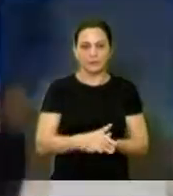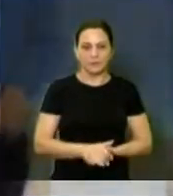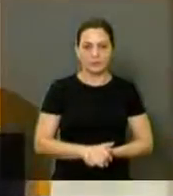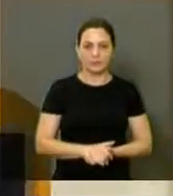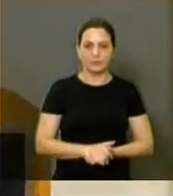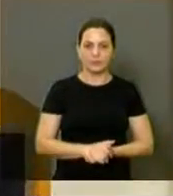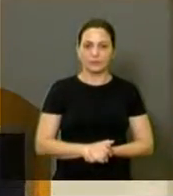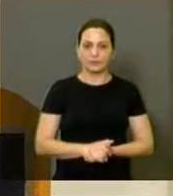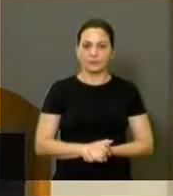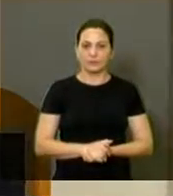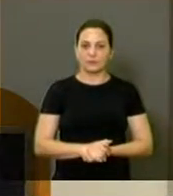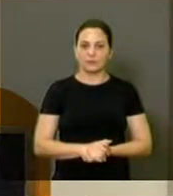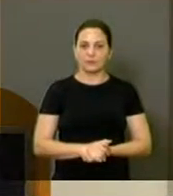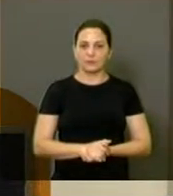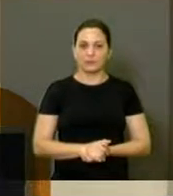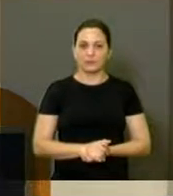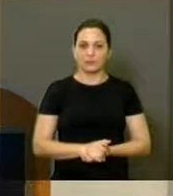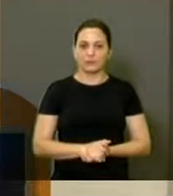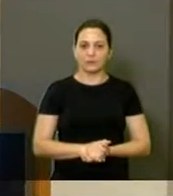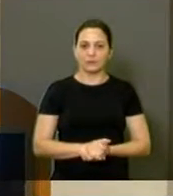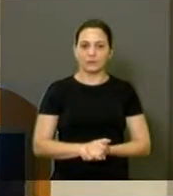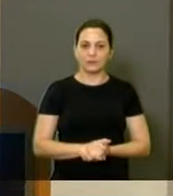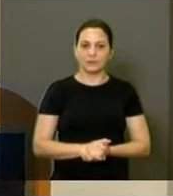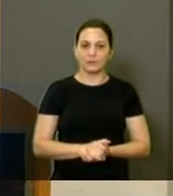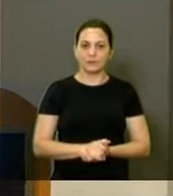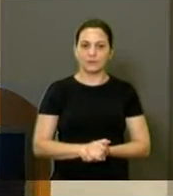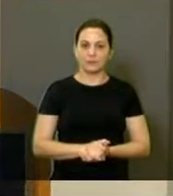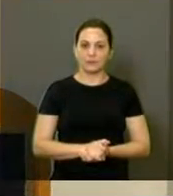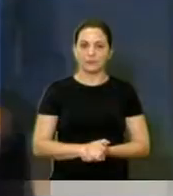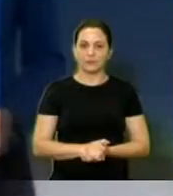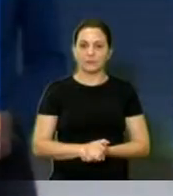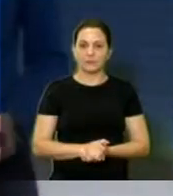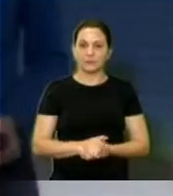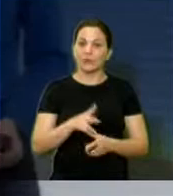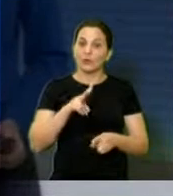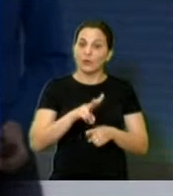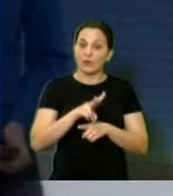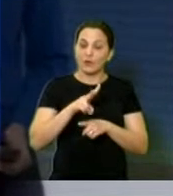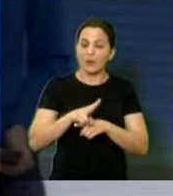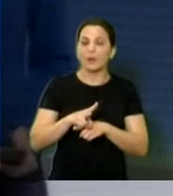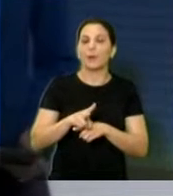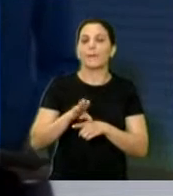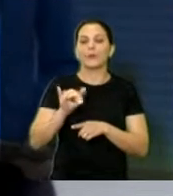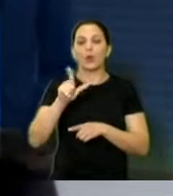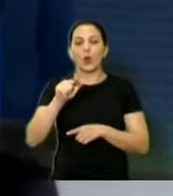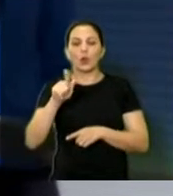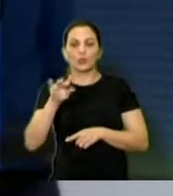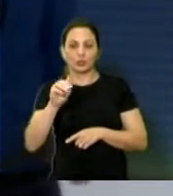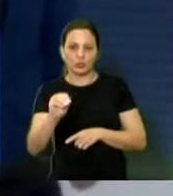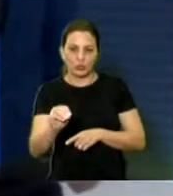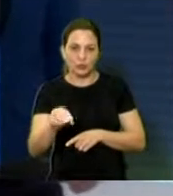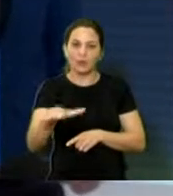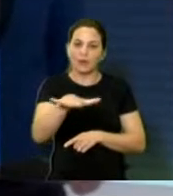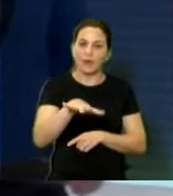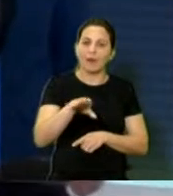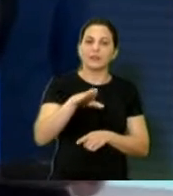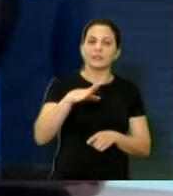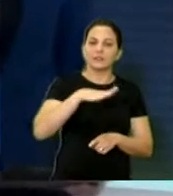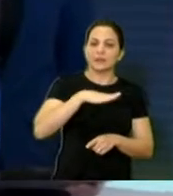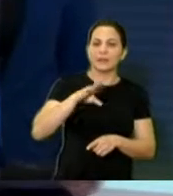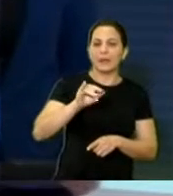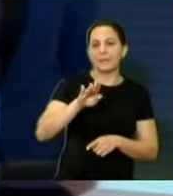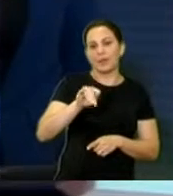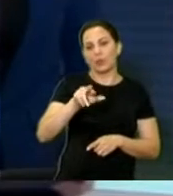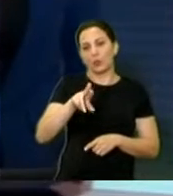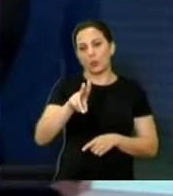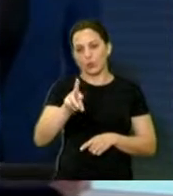E um inseticida biológico entra em ação para o combate ao Aedes aegypti em Bebedouro. Um processo natural que usa um tipo de